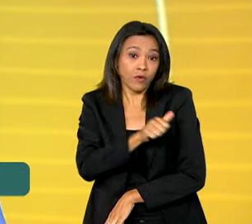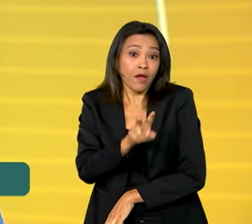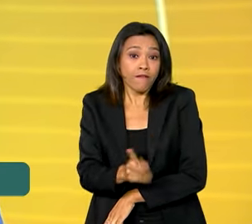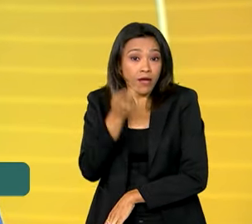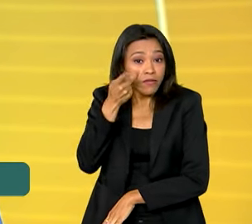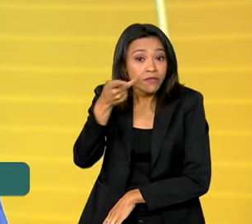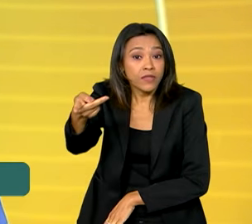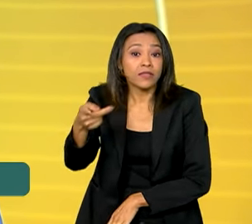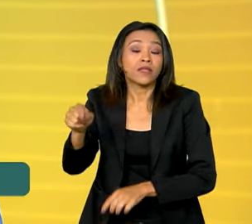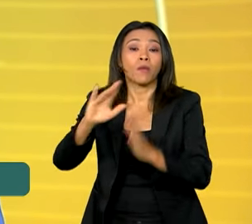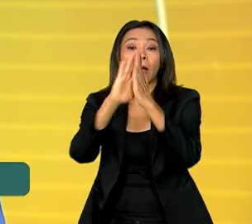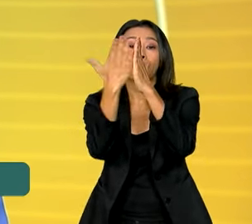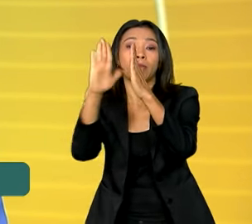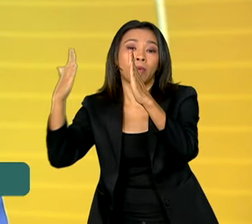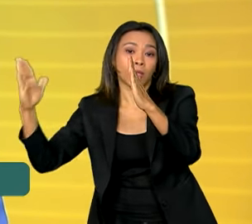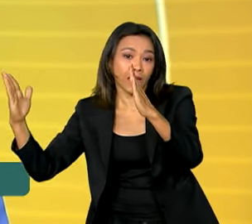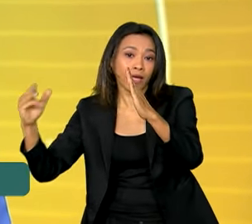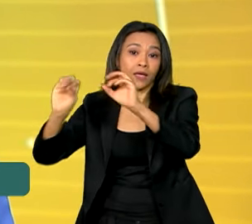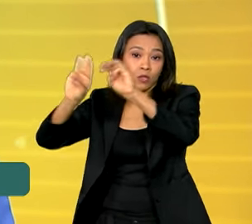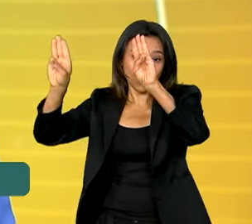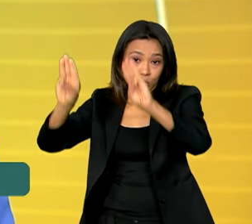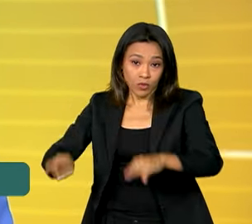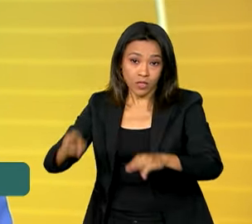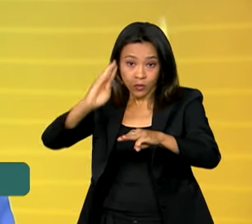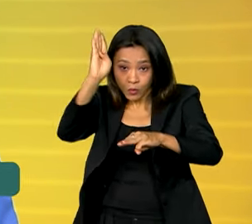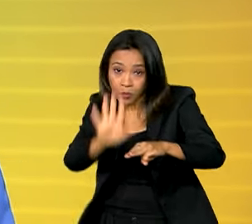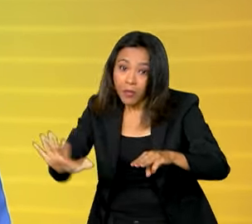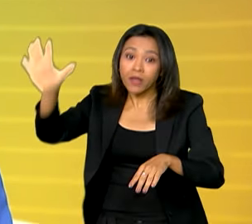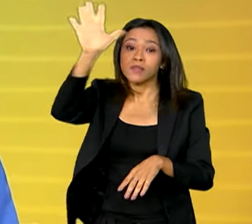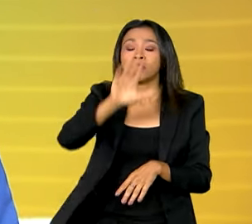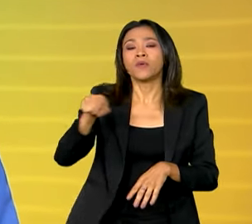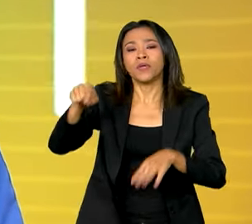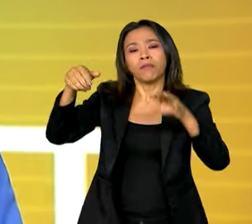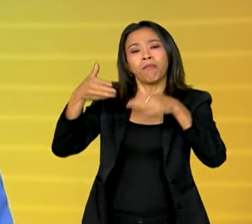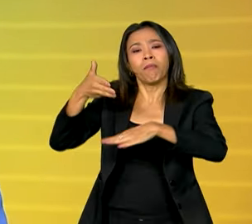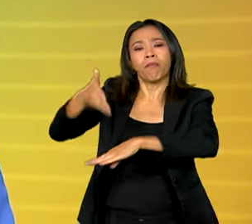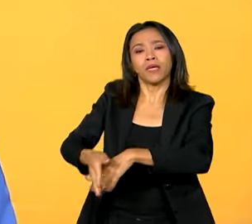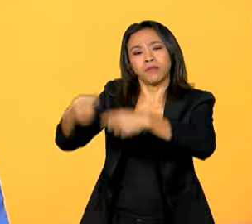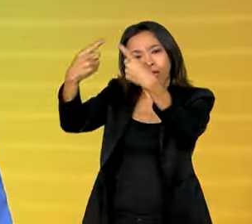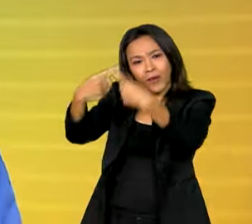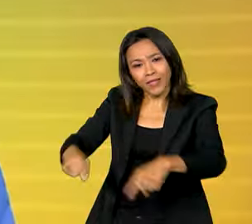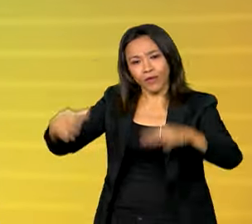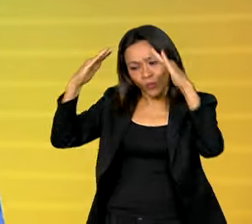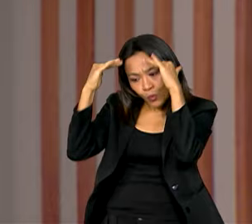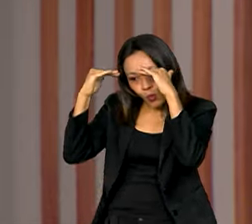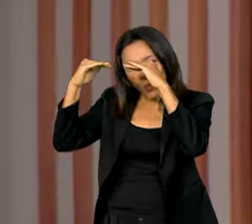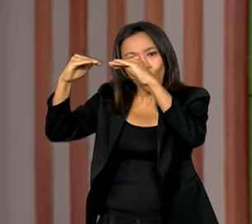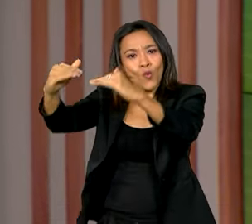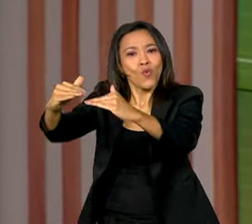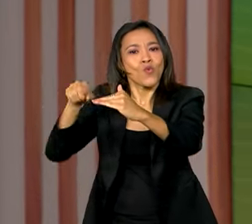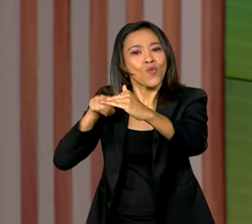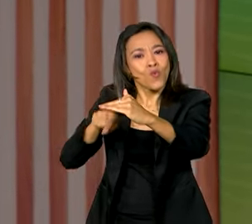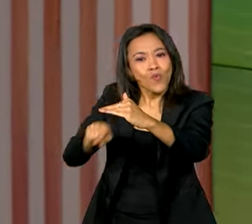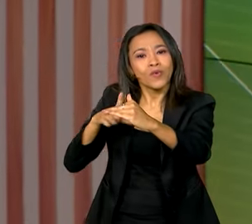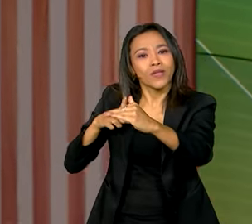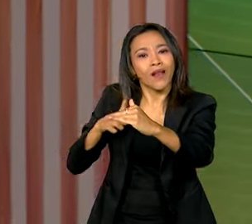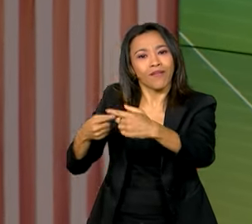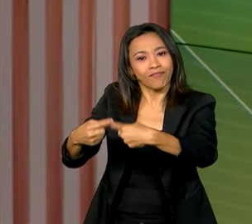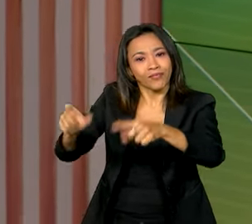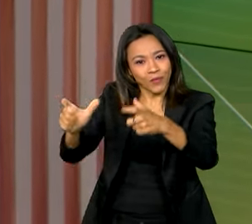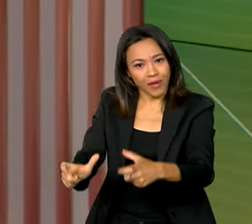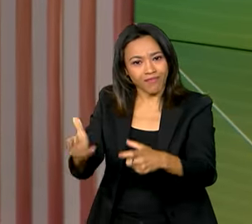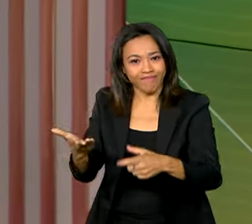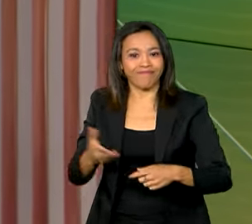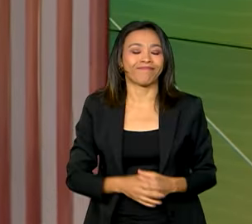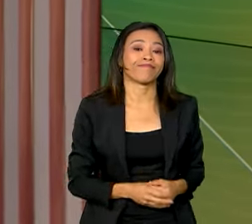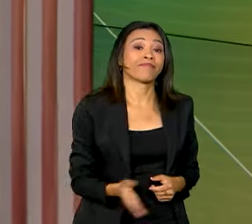do Museu Nacional e participa da cerimônia de inauguração do Armazém Utopia. Cerca